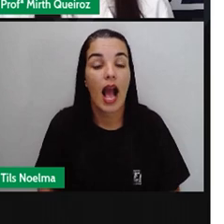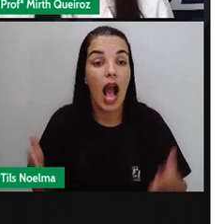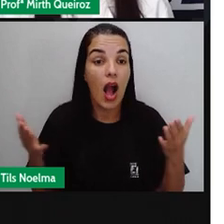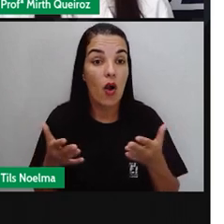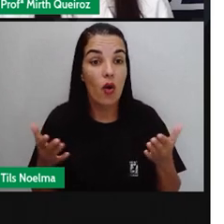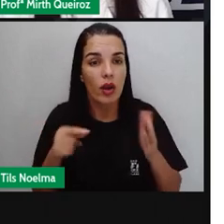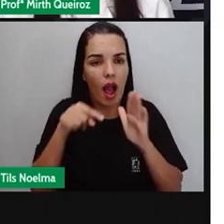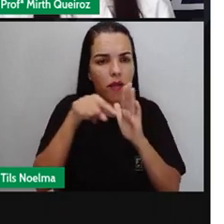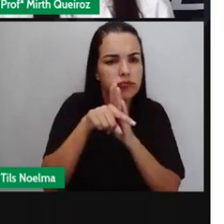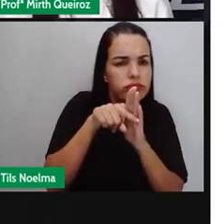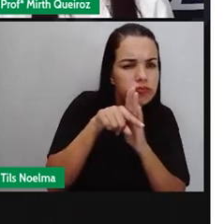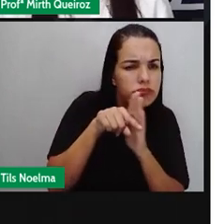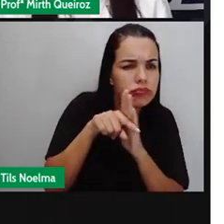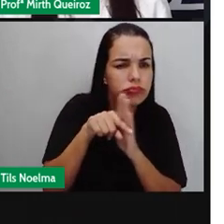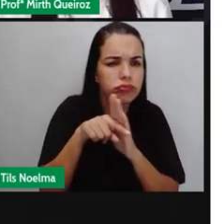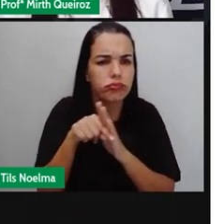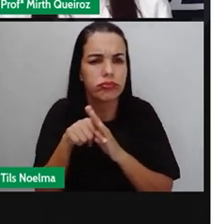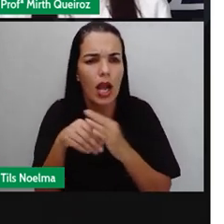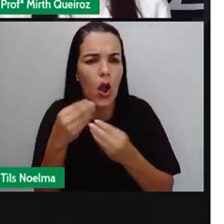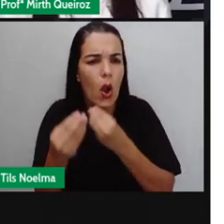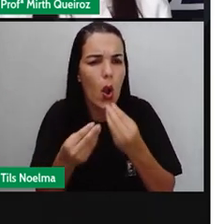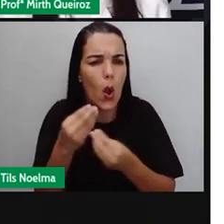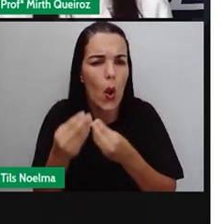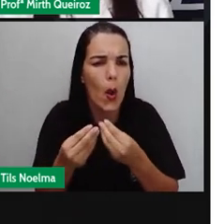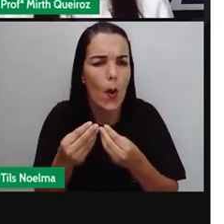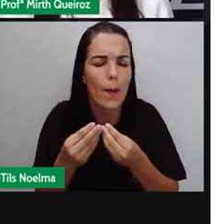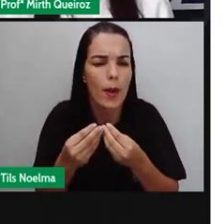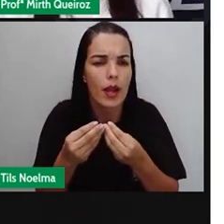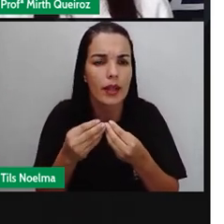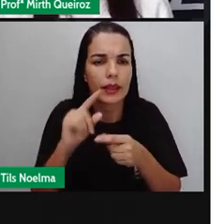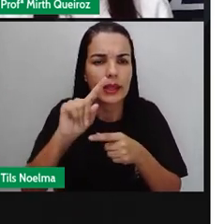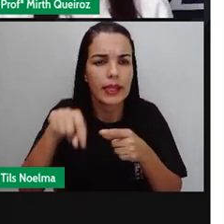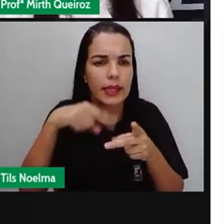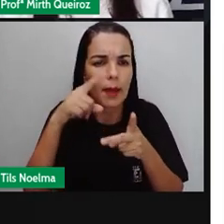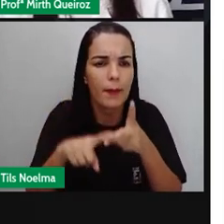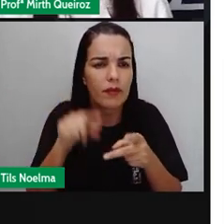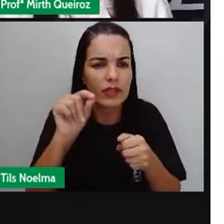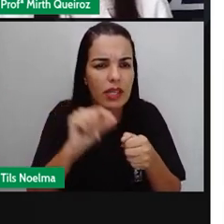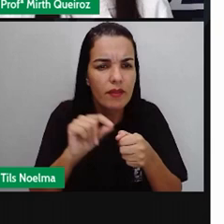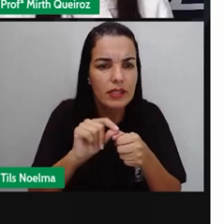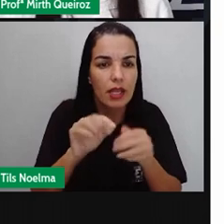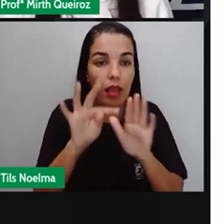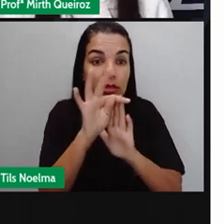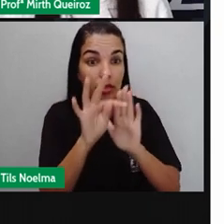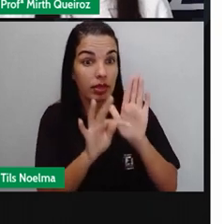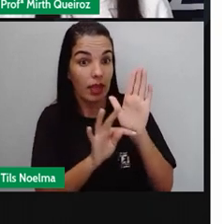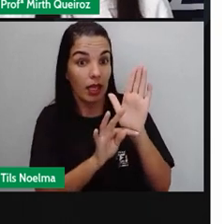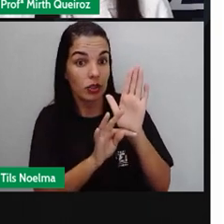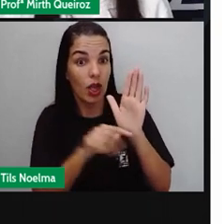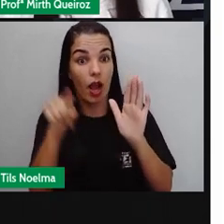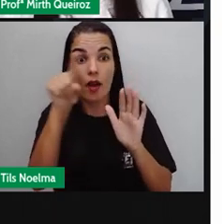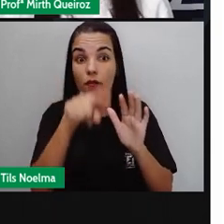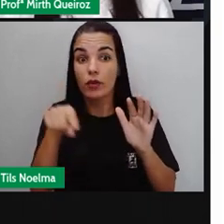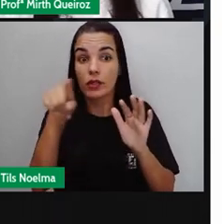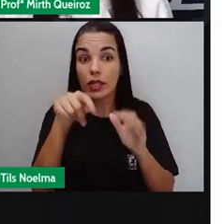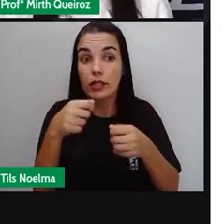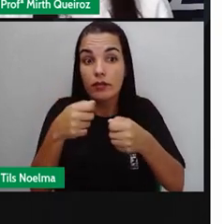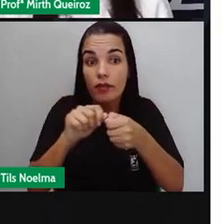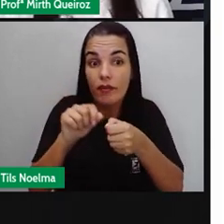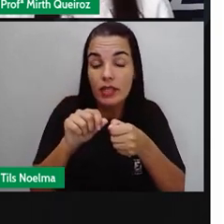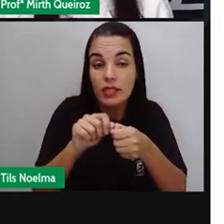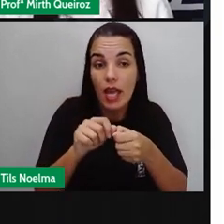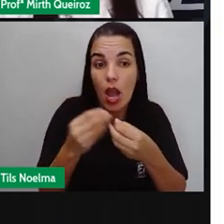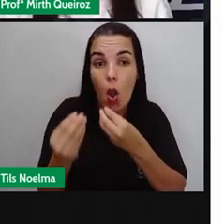Avaliação da produção inicial Depois que vocês Produzirem esse texto Vocês vão fazer Uma avaliação inicial